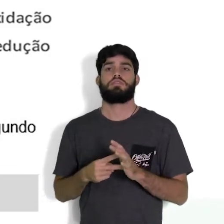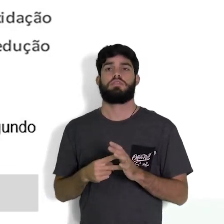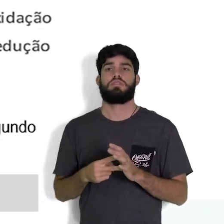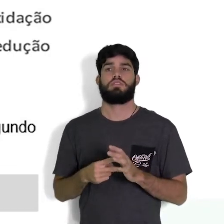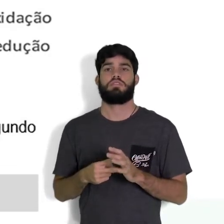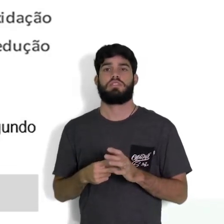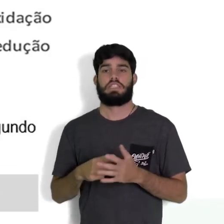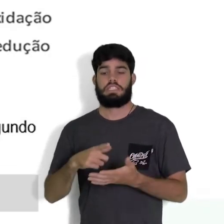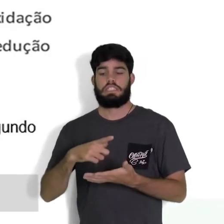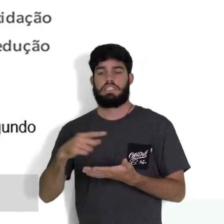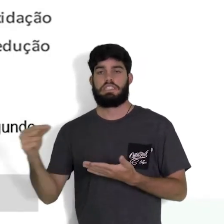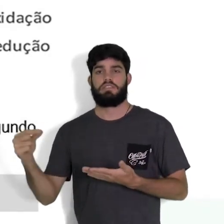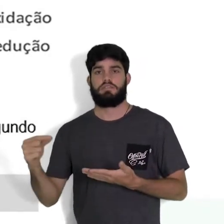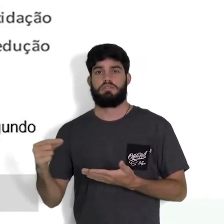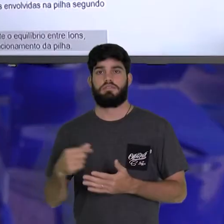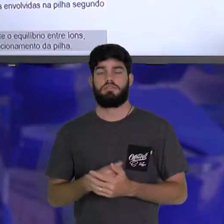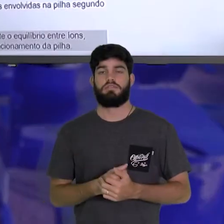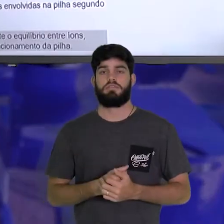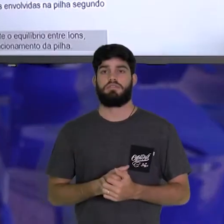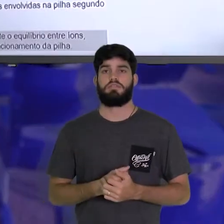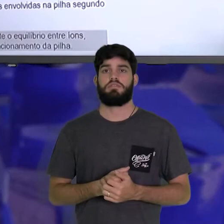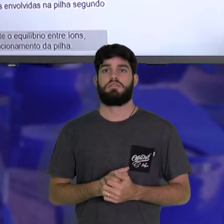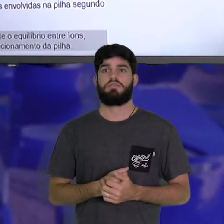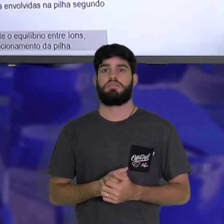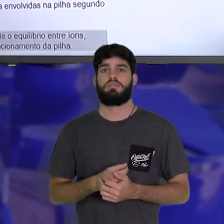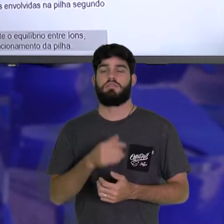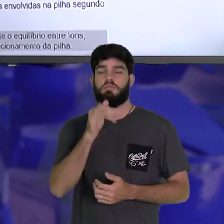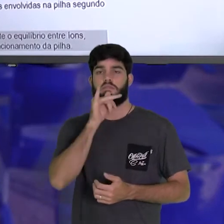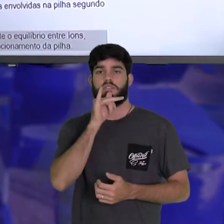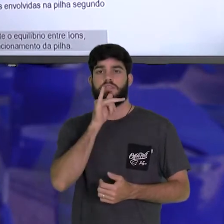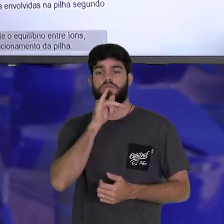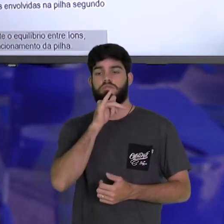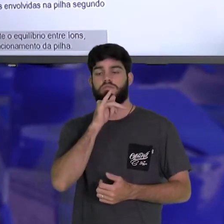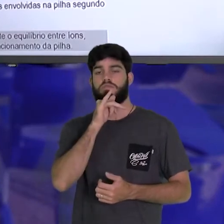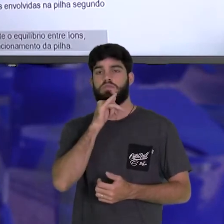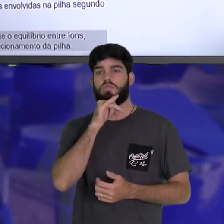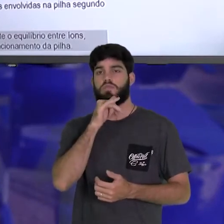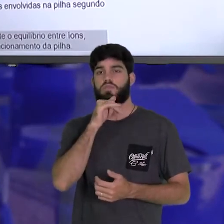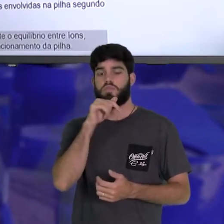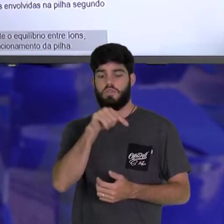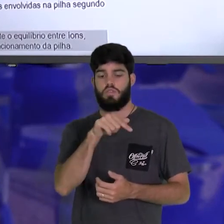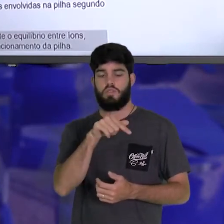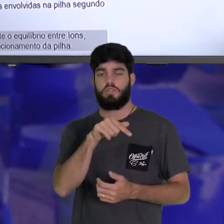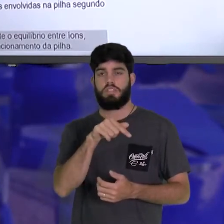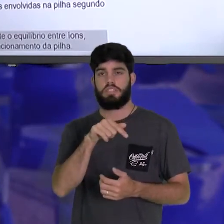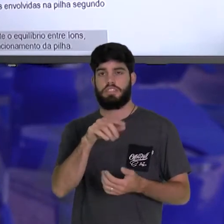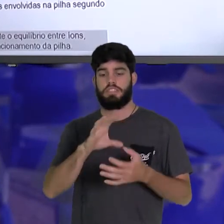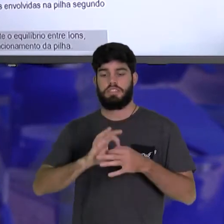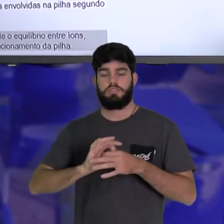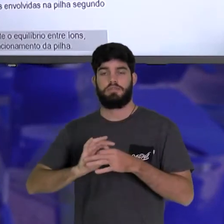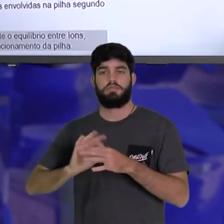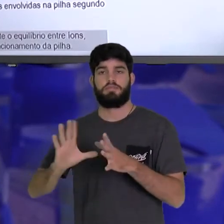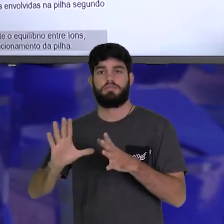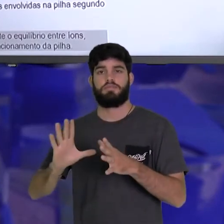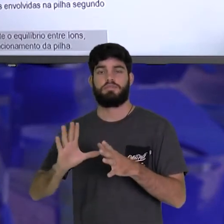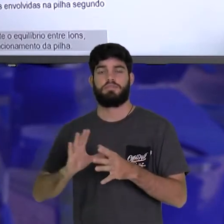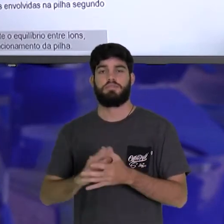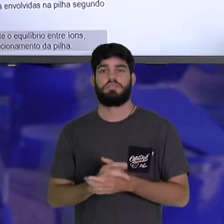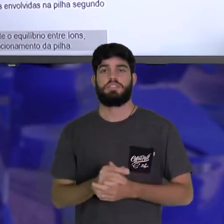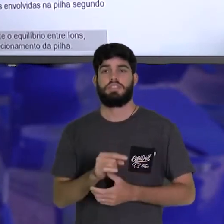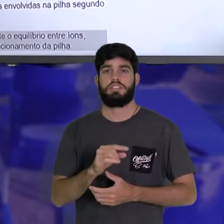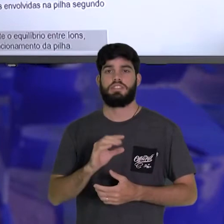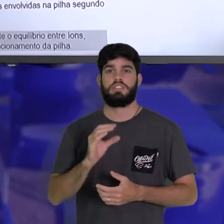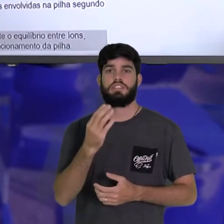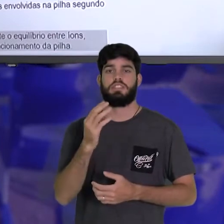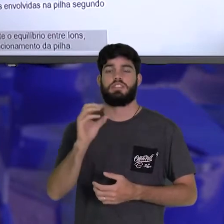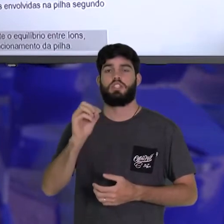saindo, que o elemento está liberando esse elétron. Ou seja, o elemento está sofrendo